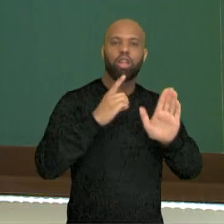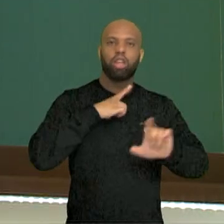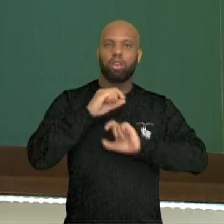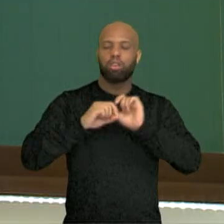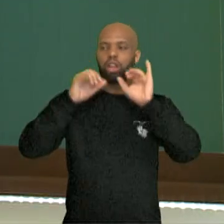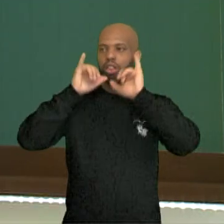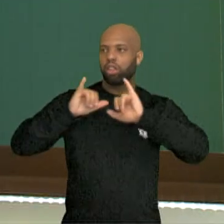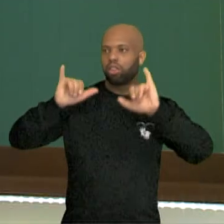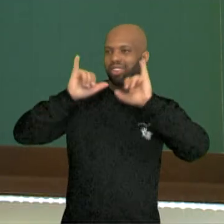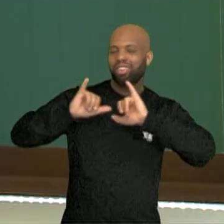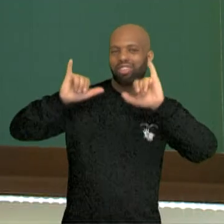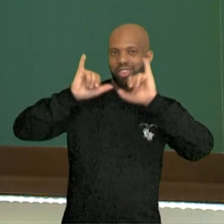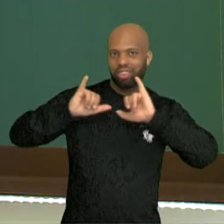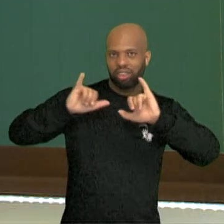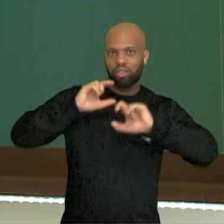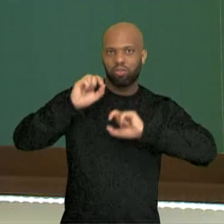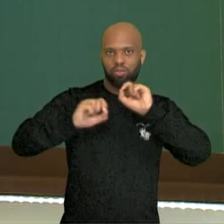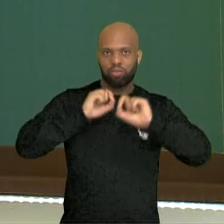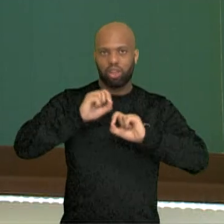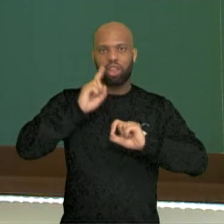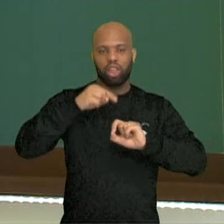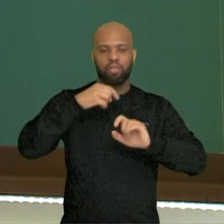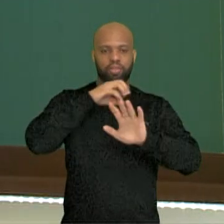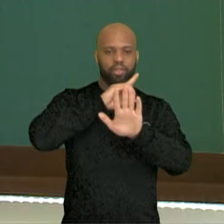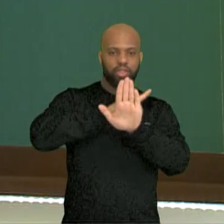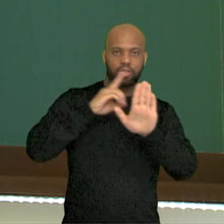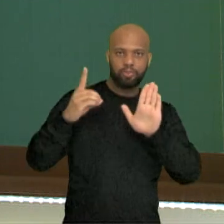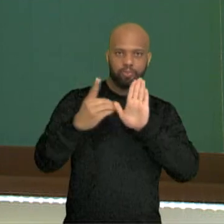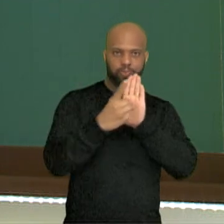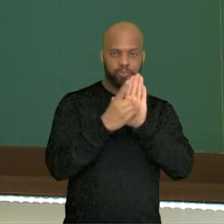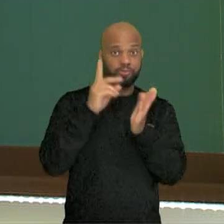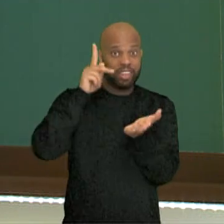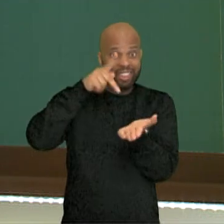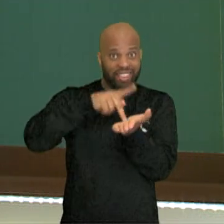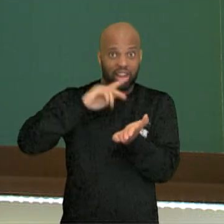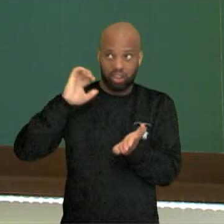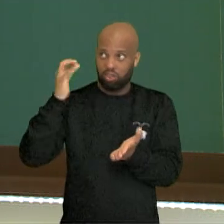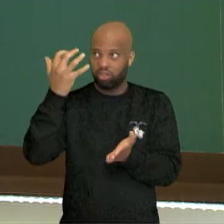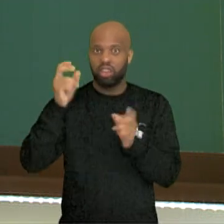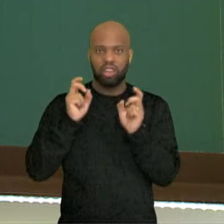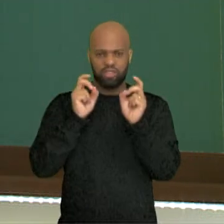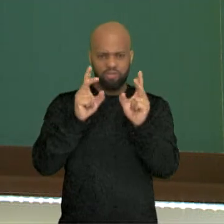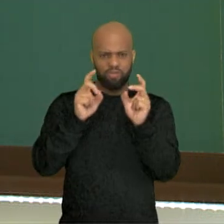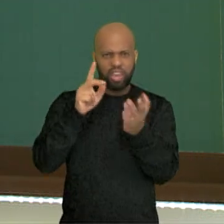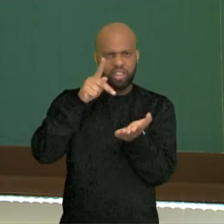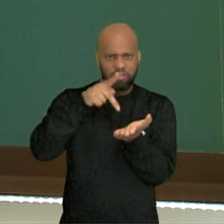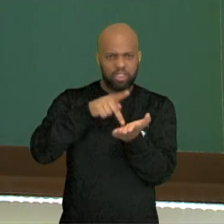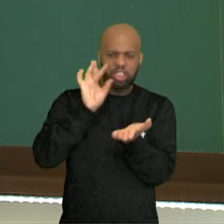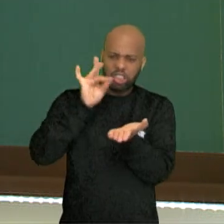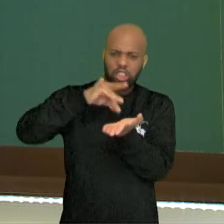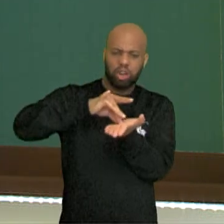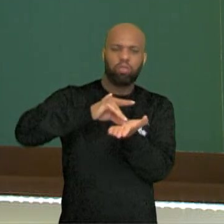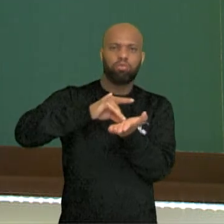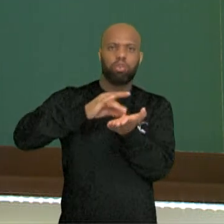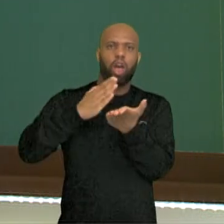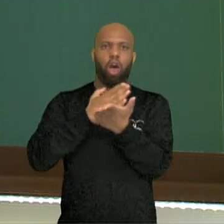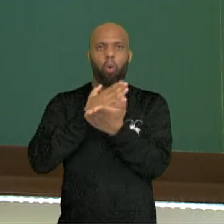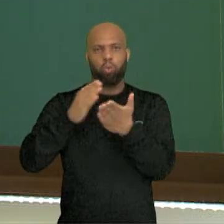fazem parte da linguagem literal, linguagem real, vende de verdade um produto, certo?